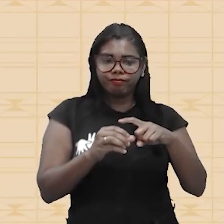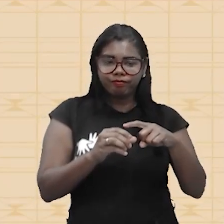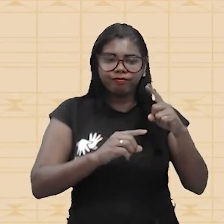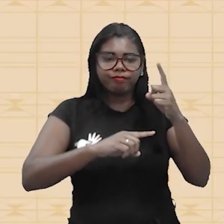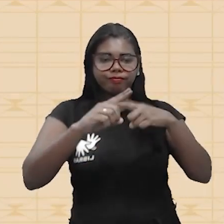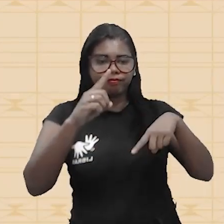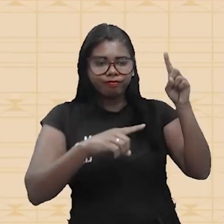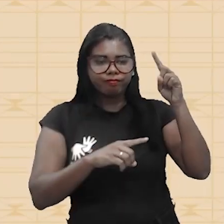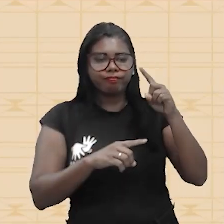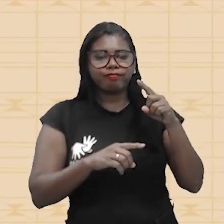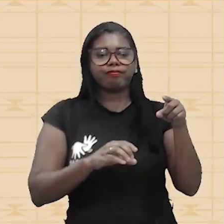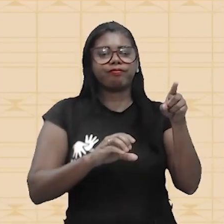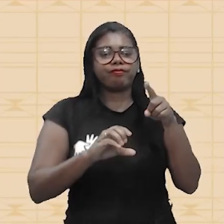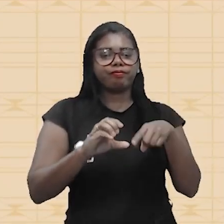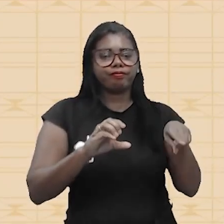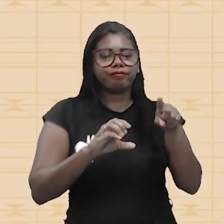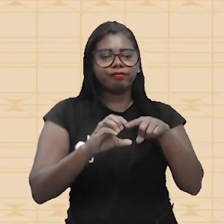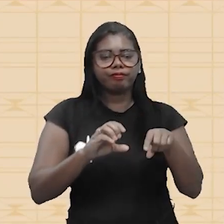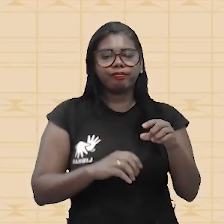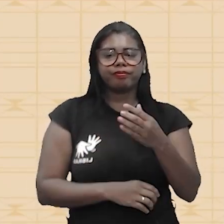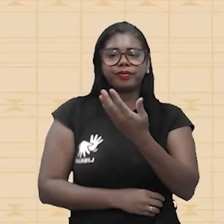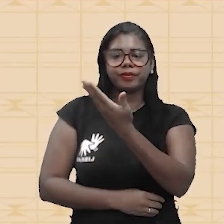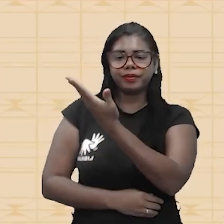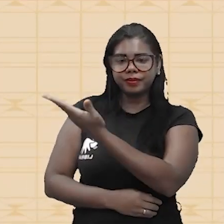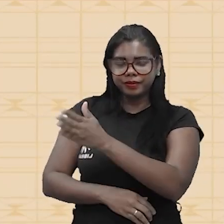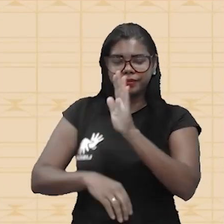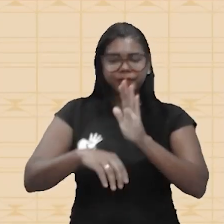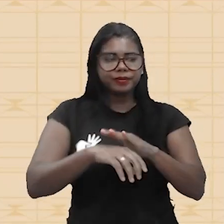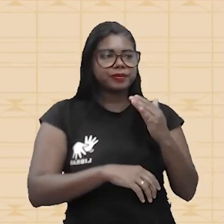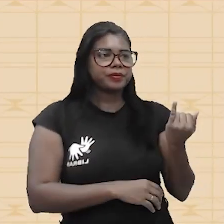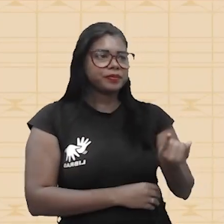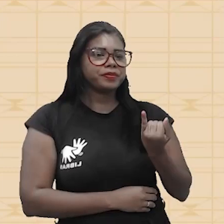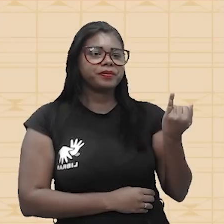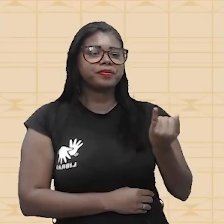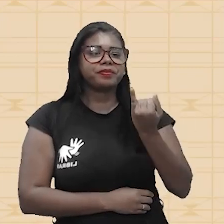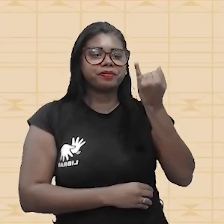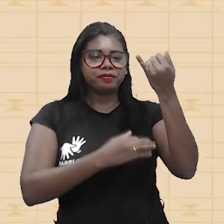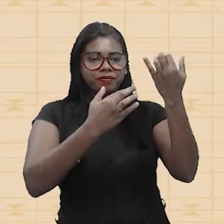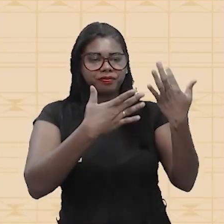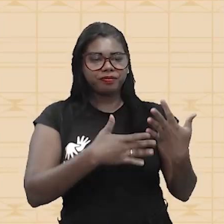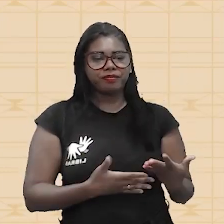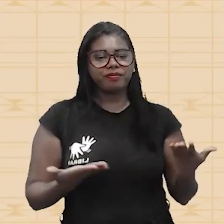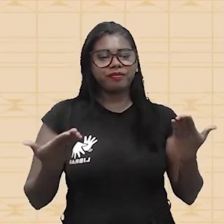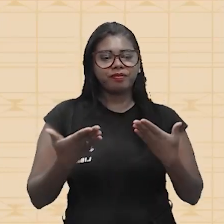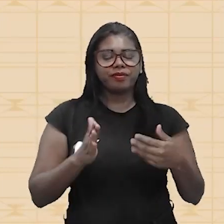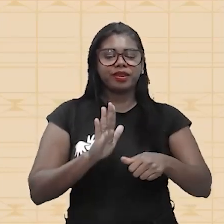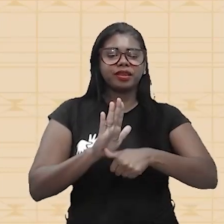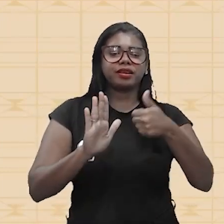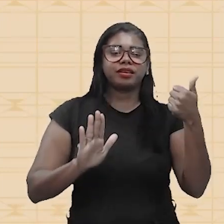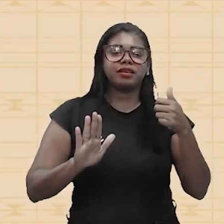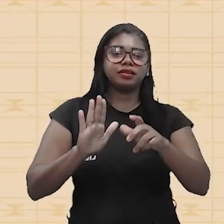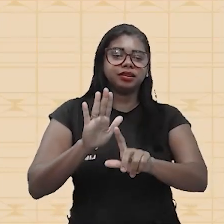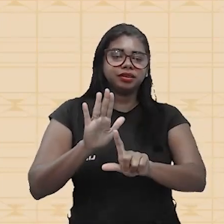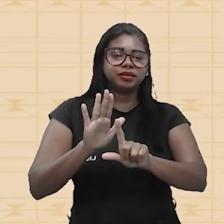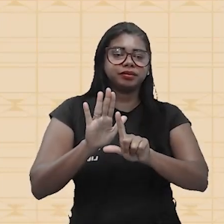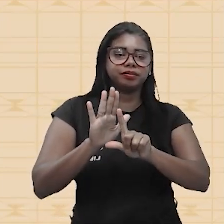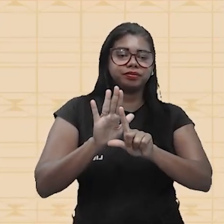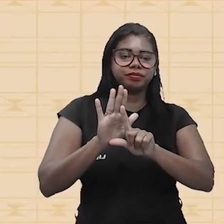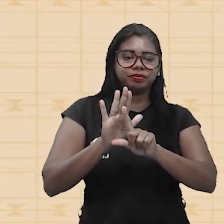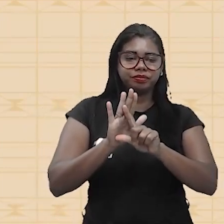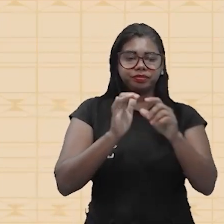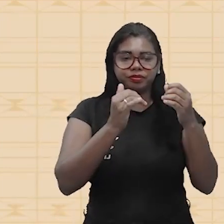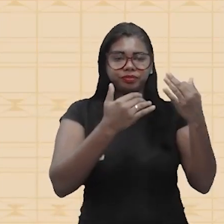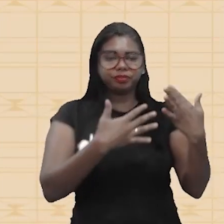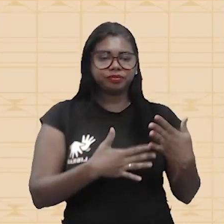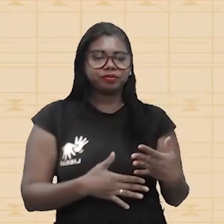Nesse caso, pessoal, é importante que nós vamos falar da primeira lei, da eficiência que ela vai ter,